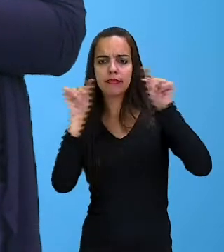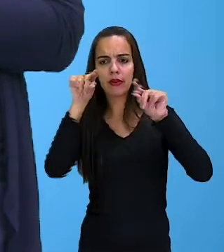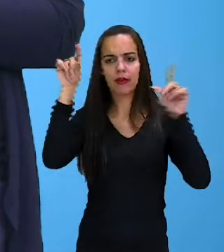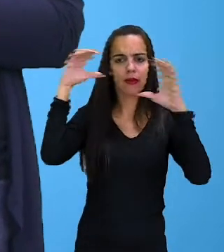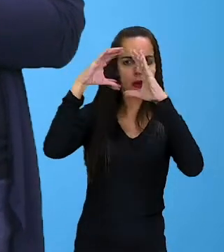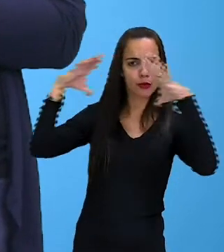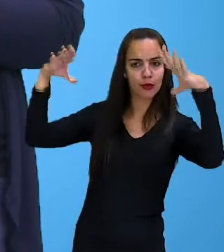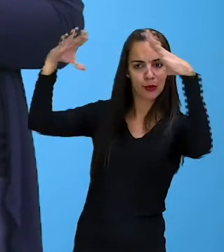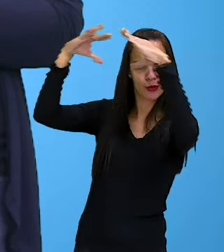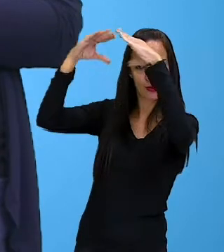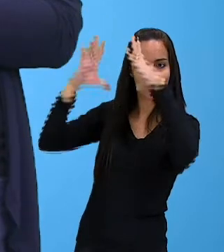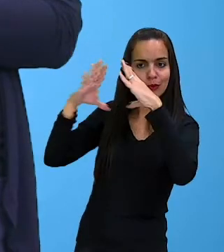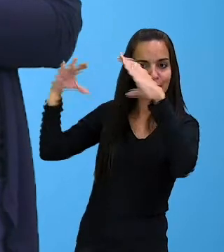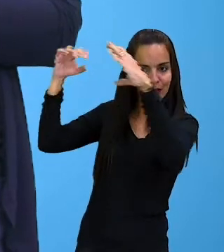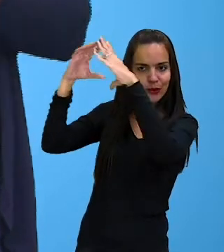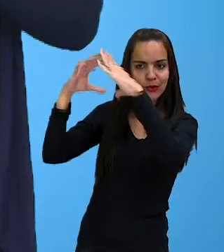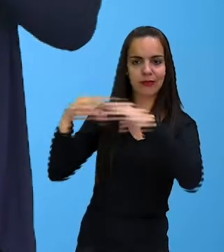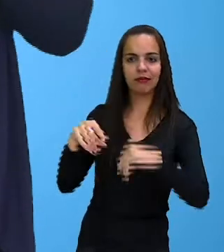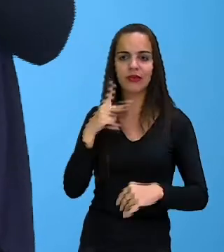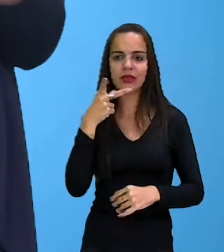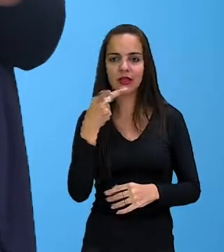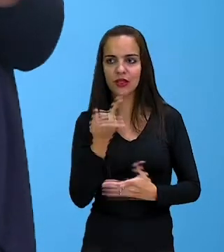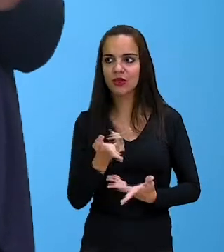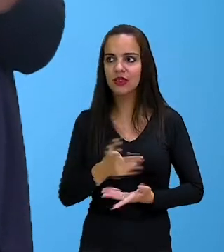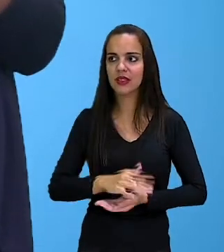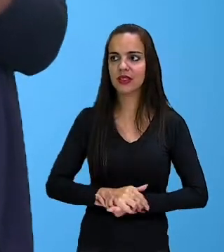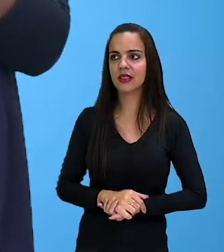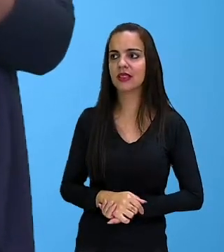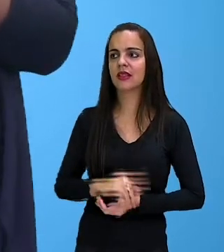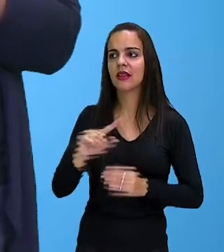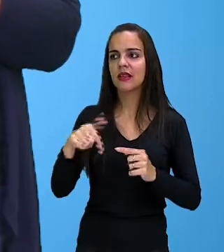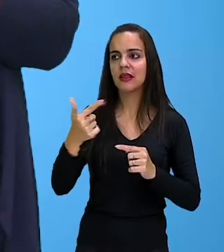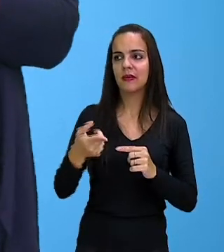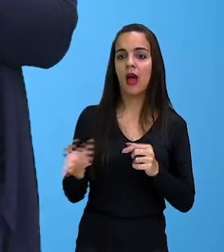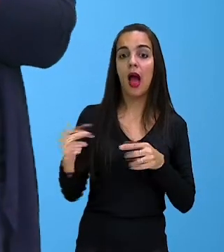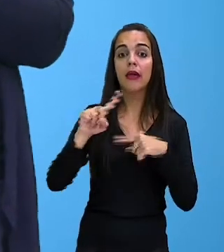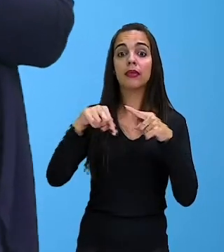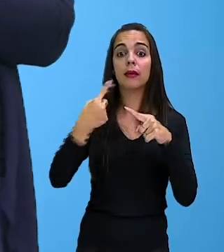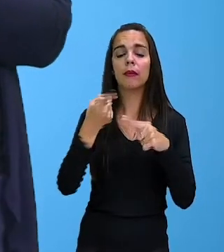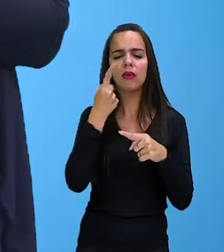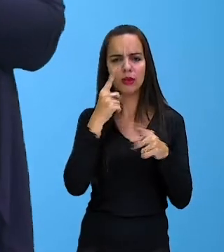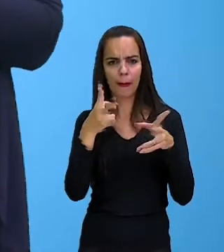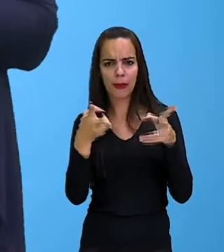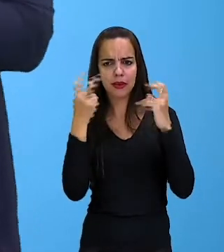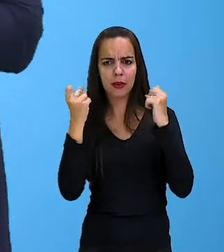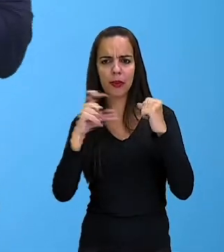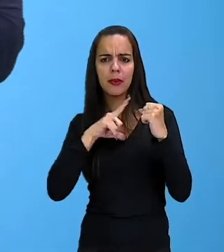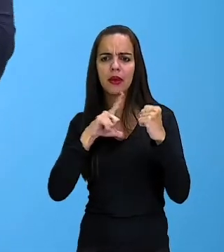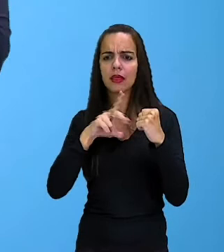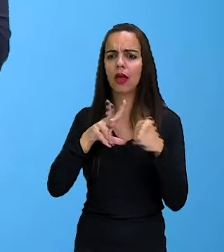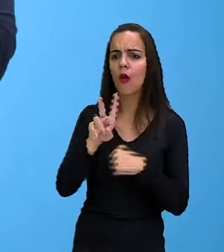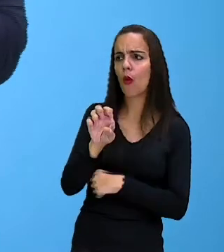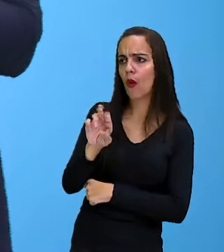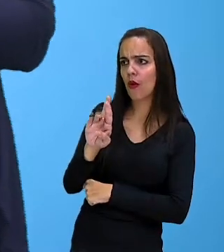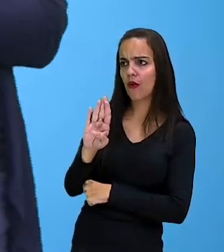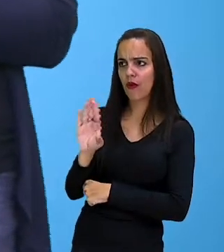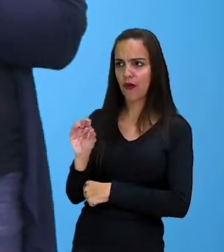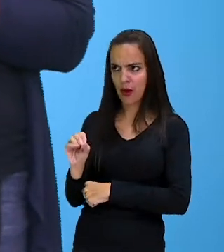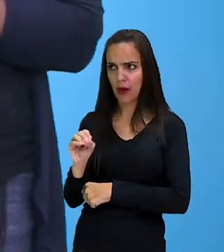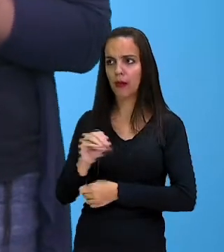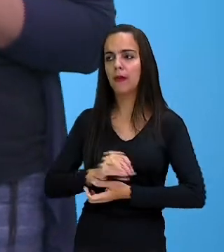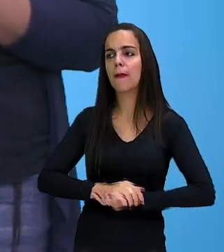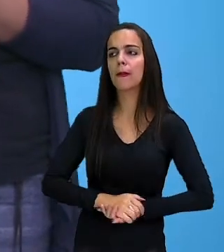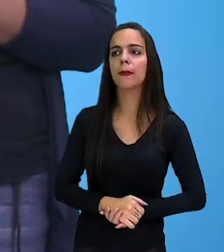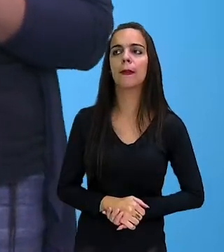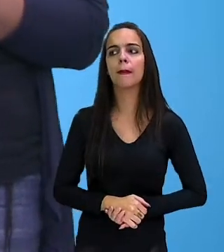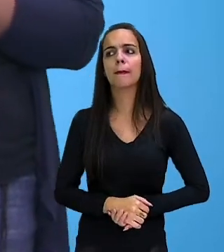true aqui, opa, então é verdade. Mas logo em seguida vem fake, porque a gente usa muito essa palavra como fake news.